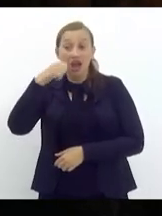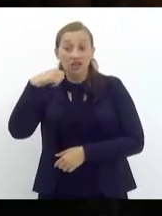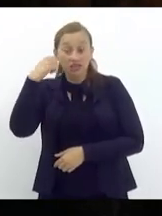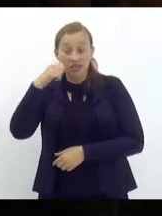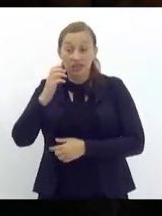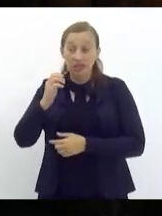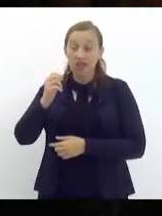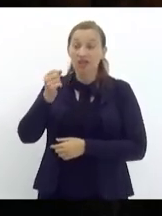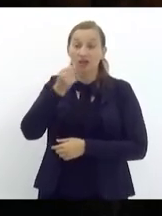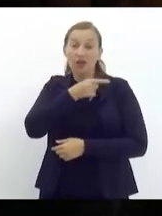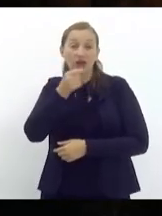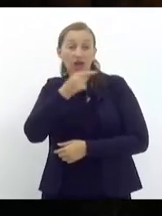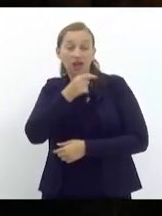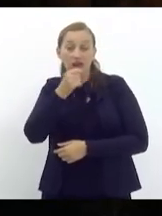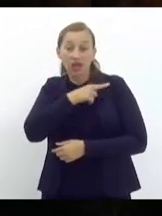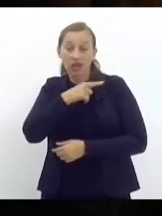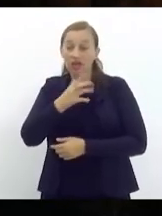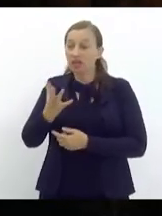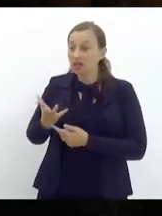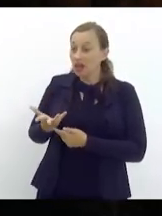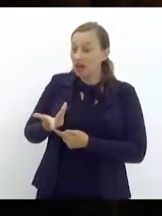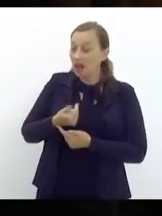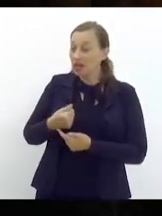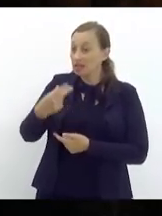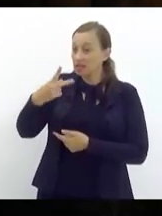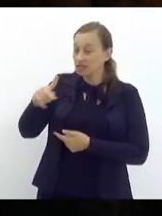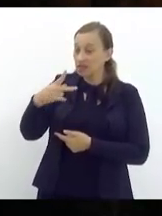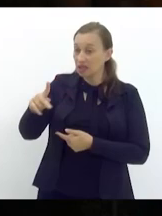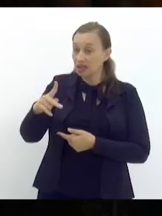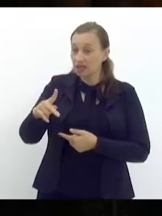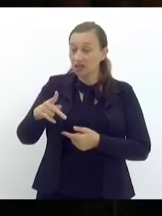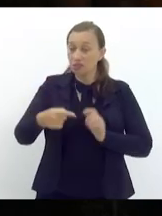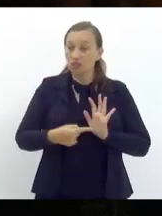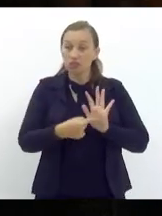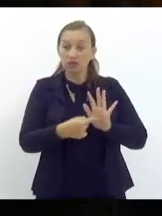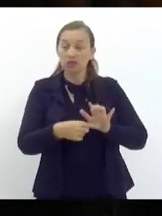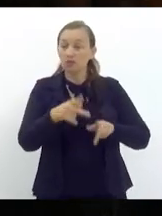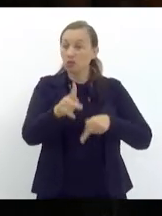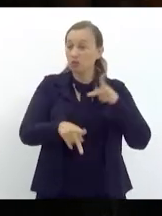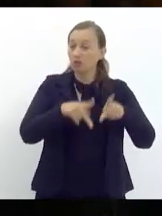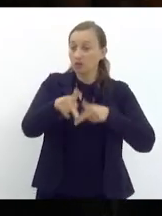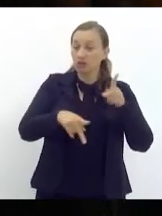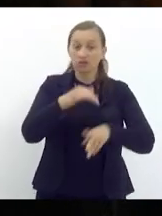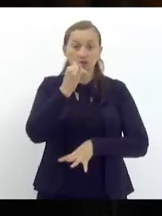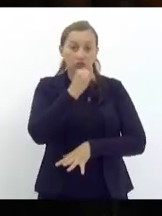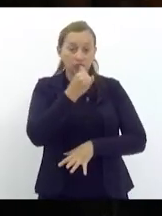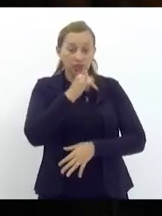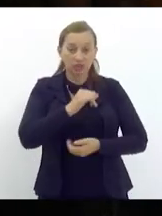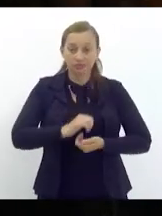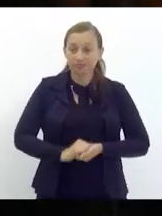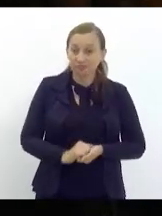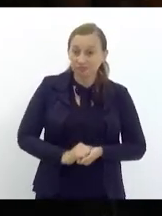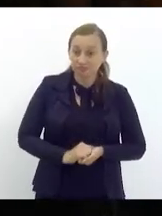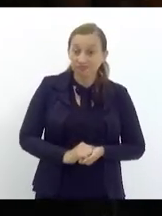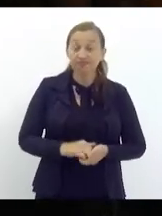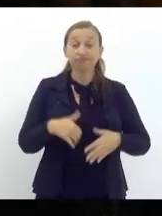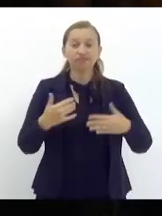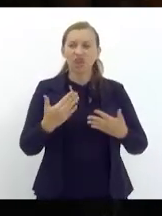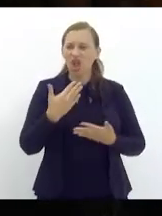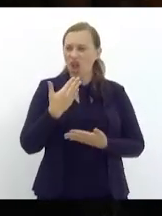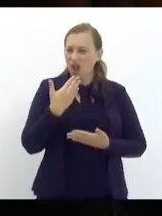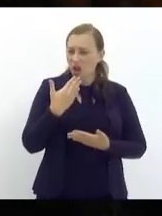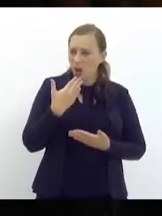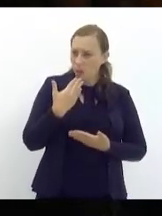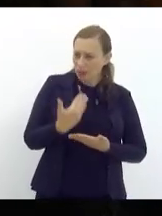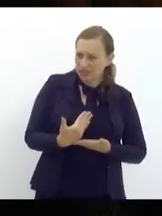principalmente mas não só a população fluminense não estou pedindo